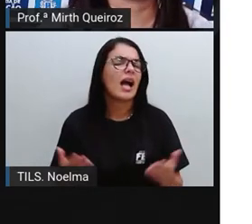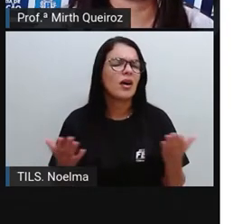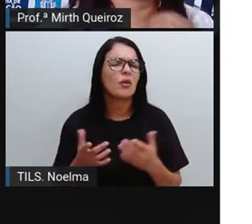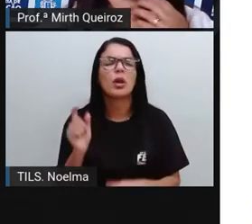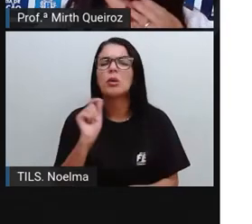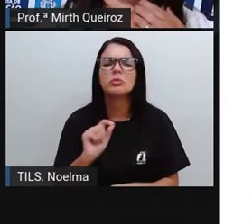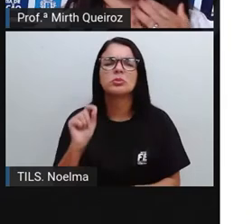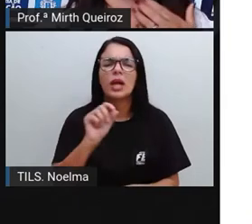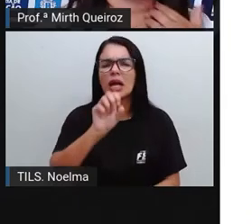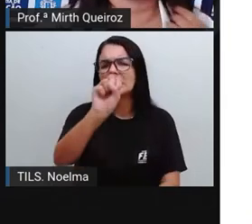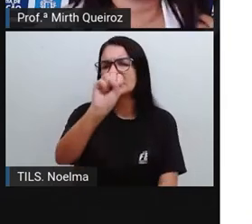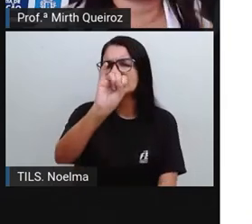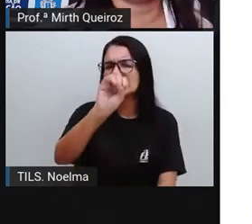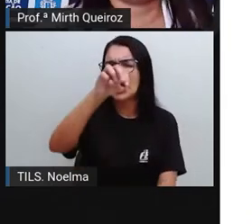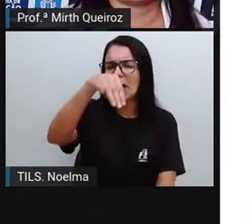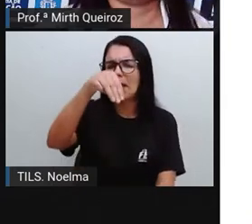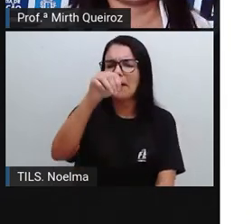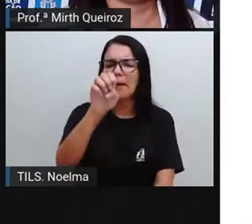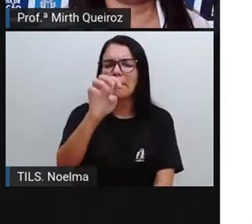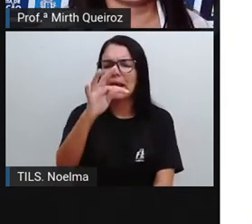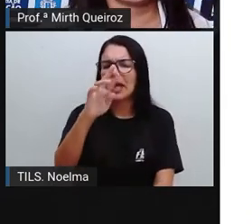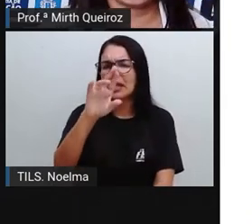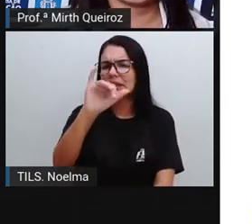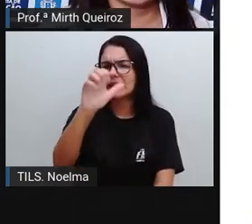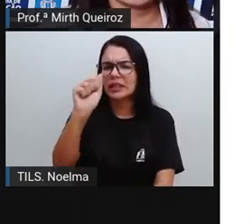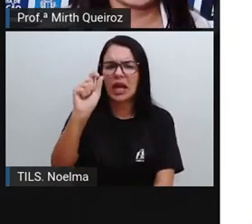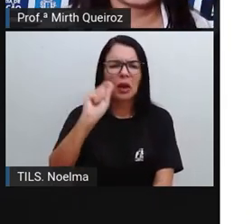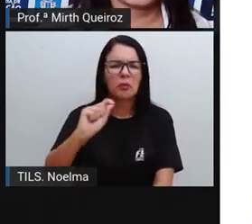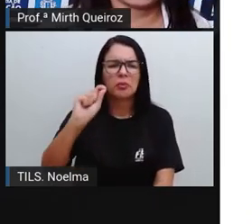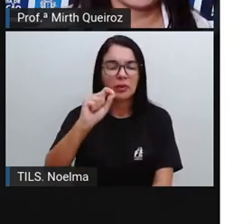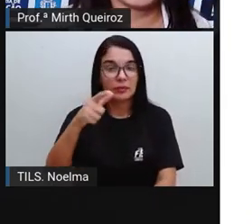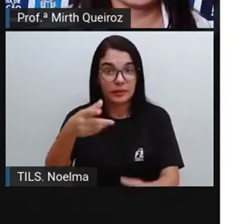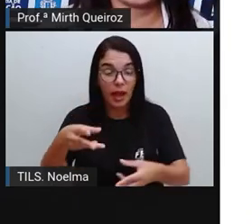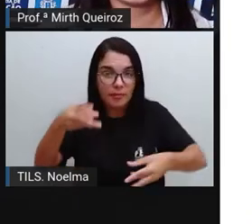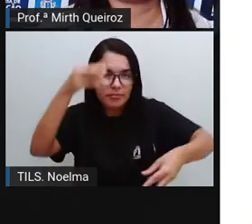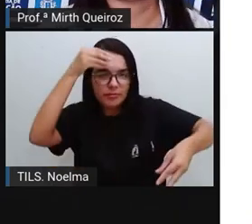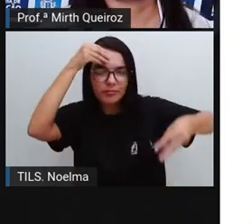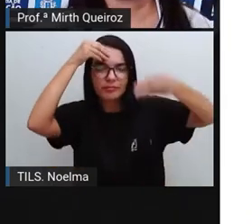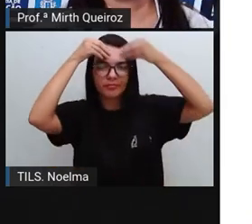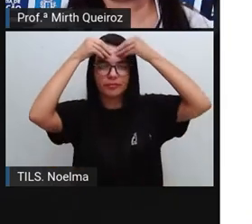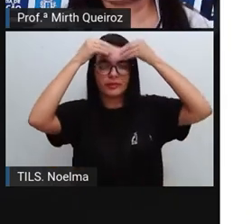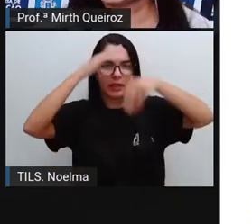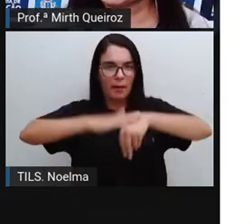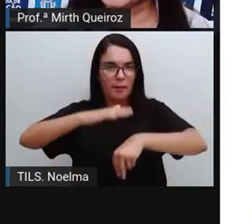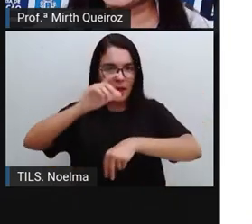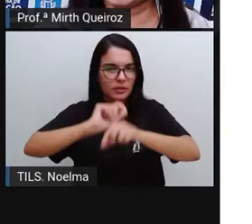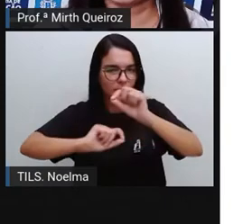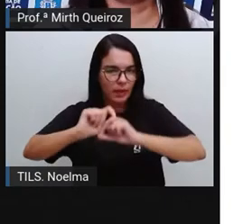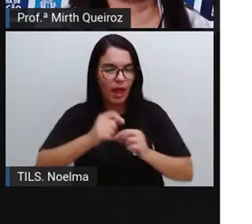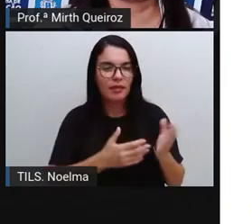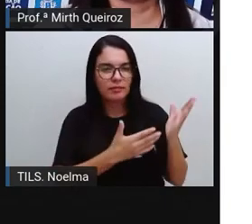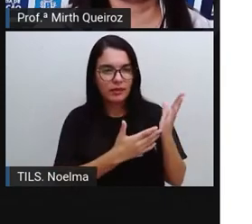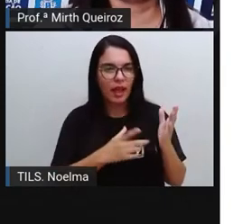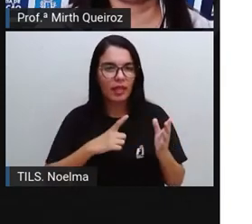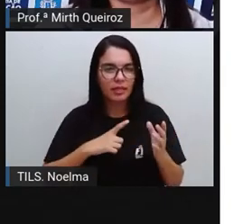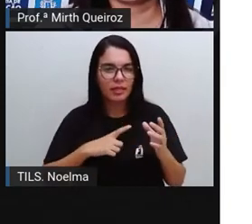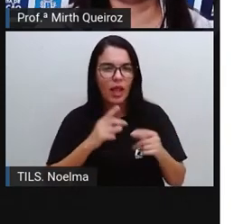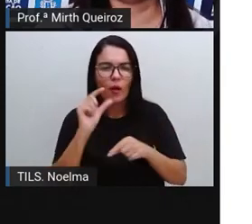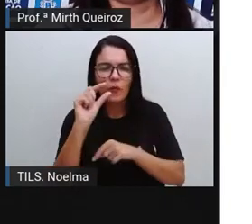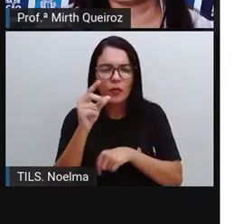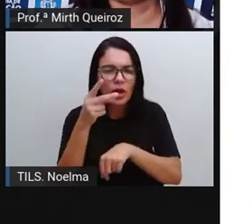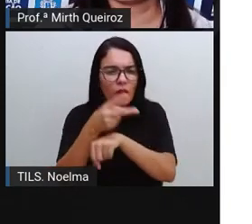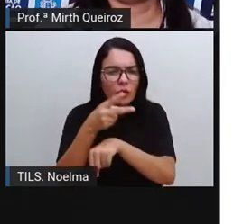E simetria? O que é simetria? Para que vocês possam compreender um pouquinho mais do que é simetria, eu trouxe aqui um